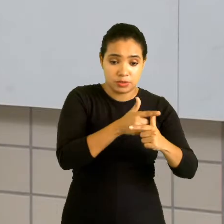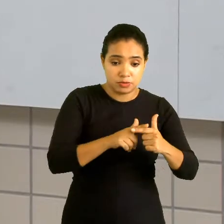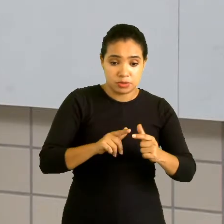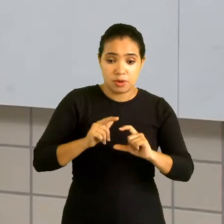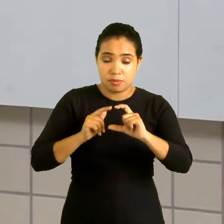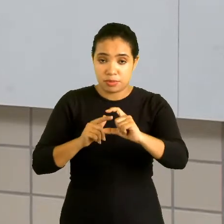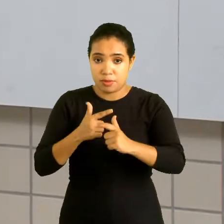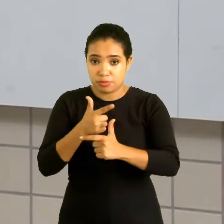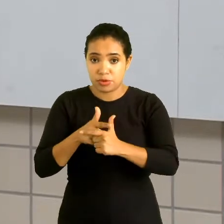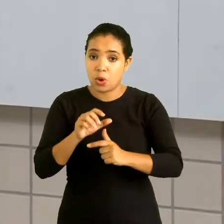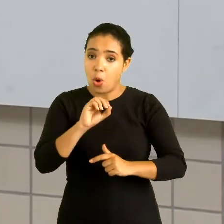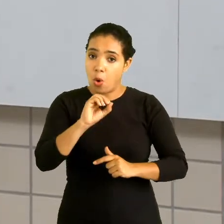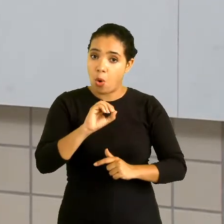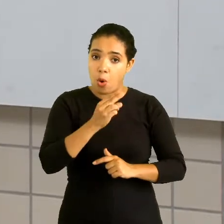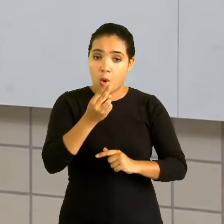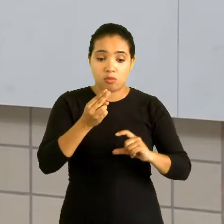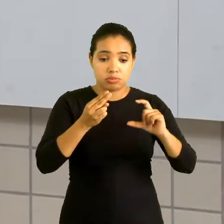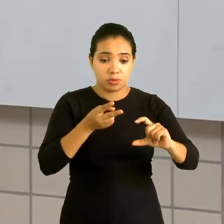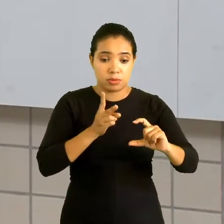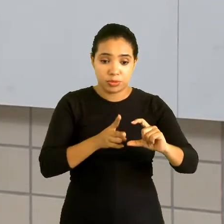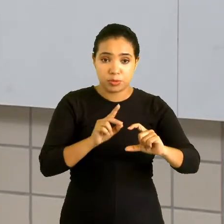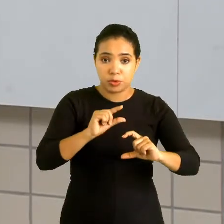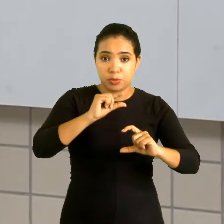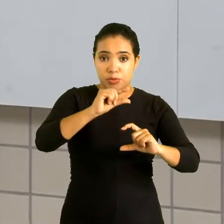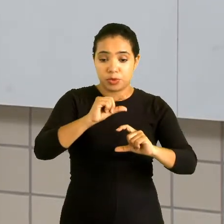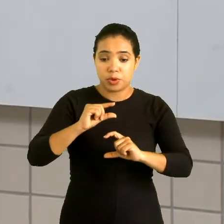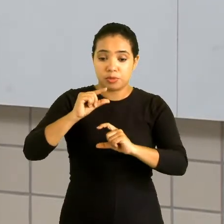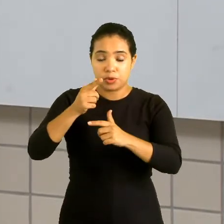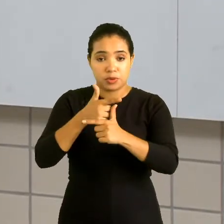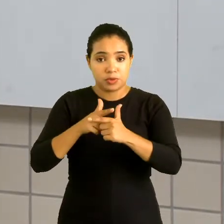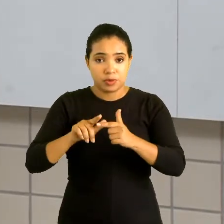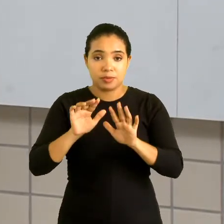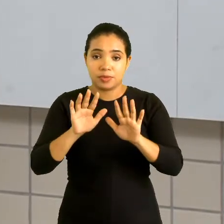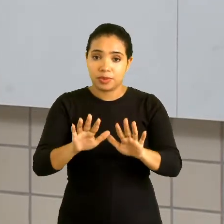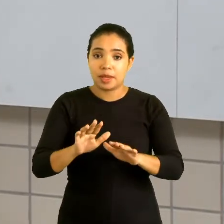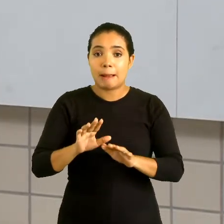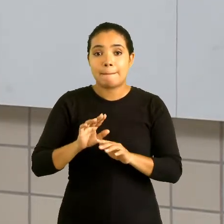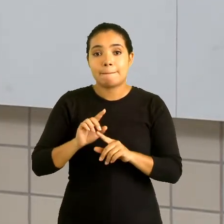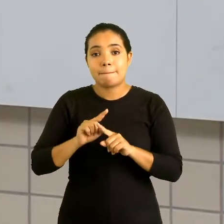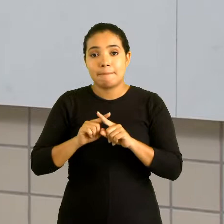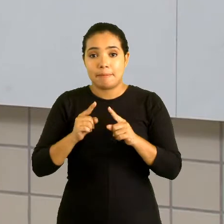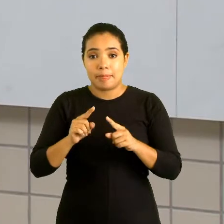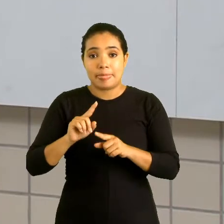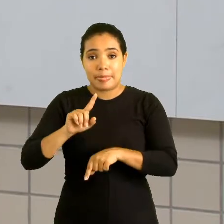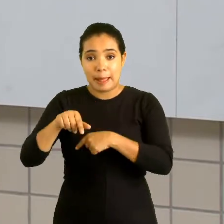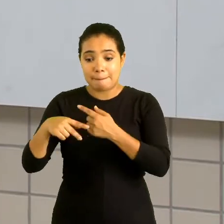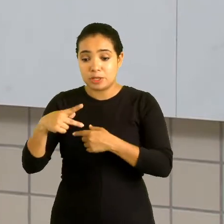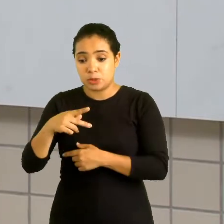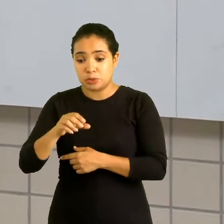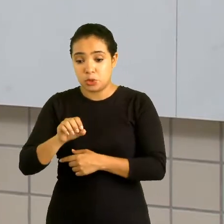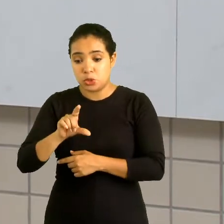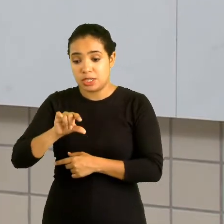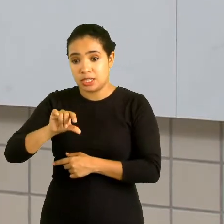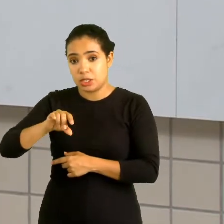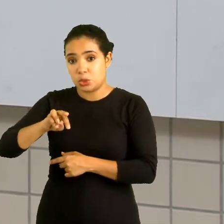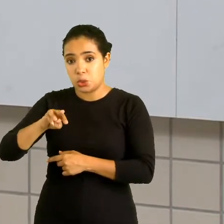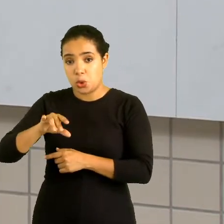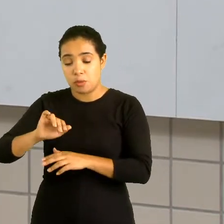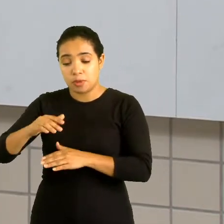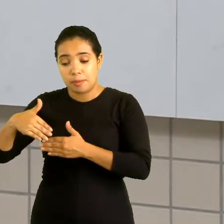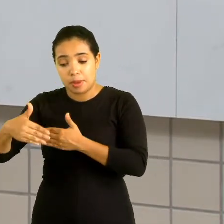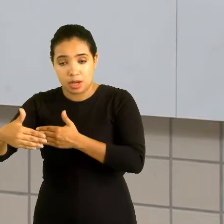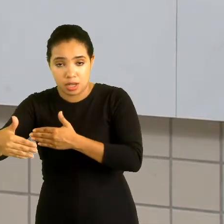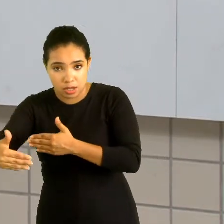Lembrando que a gente não vai trabalhar, por enquanto, a divisão de polinômio por polinômio. Esse vai ser um conteúdo que vai vir